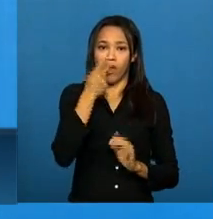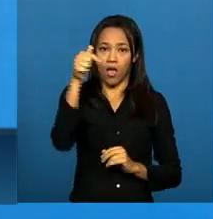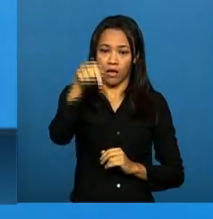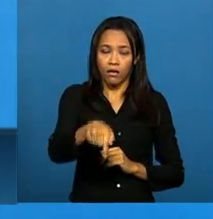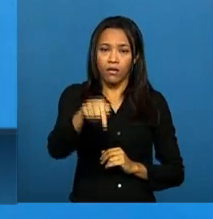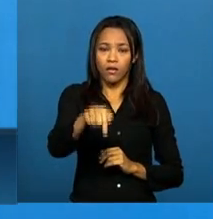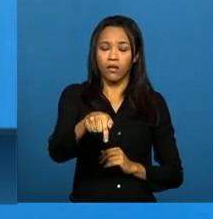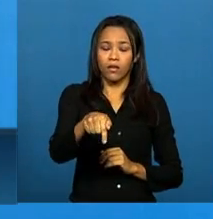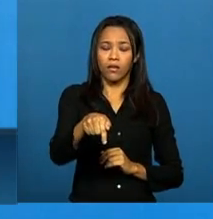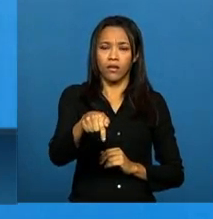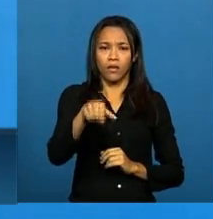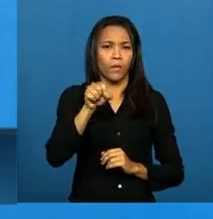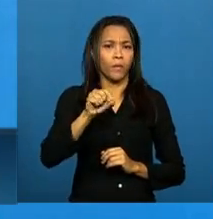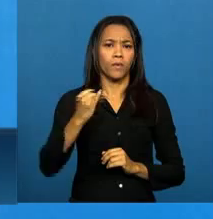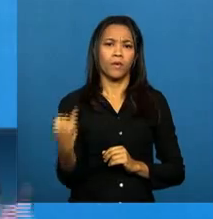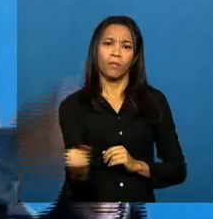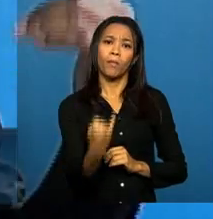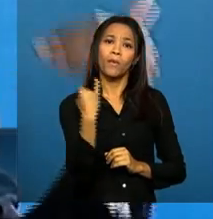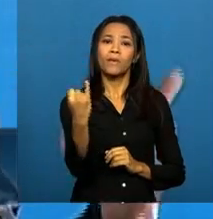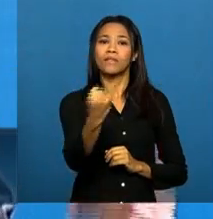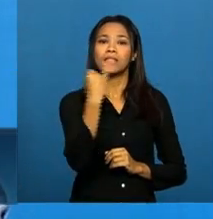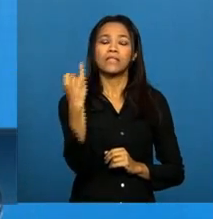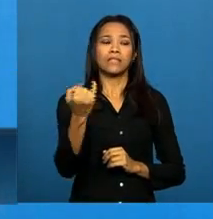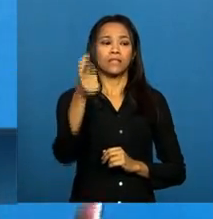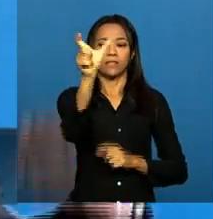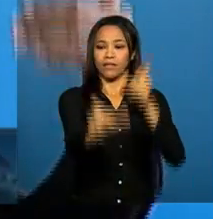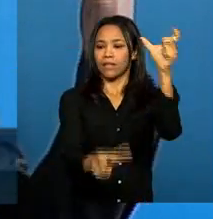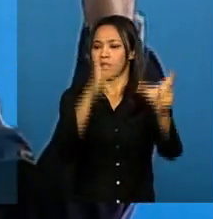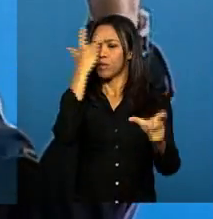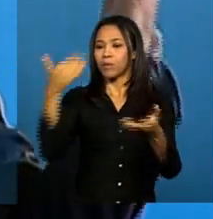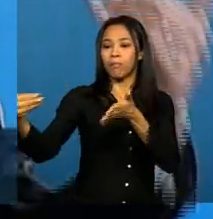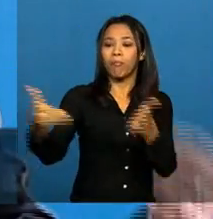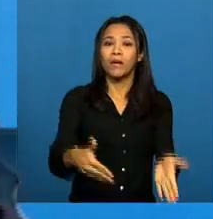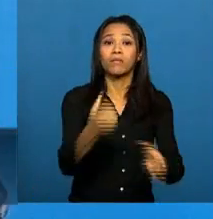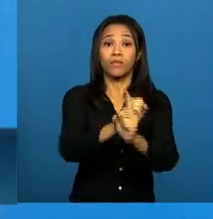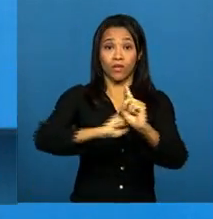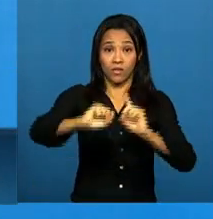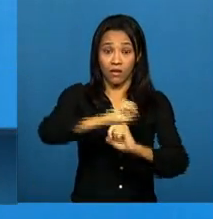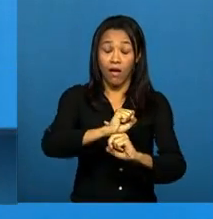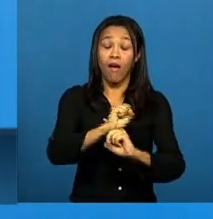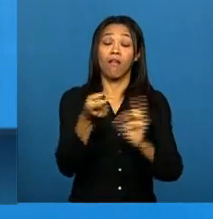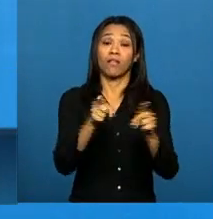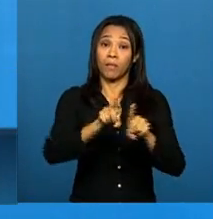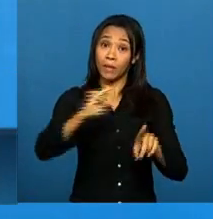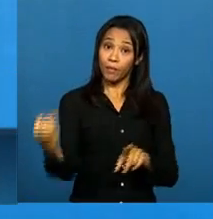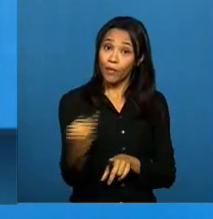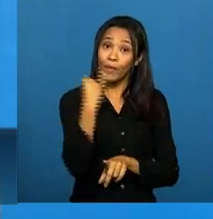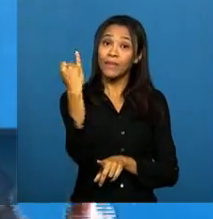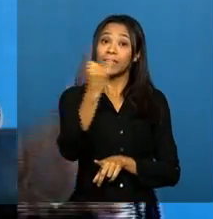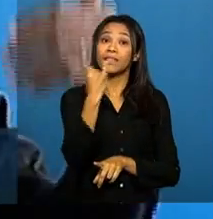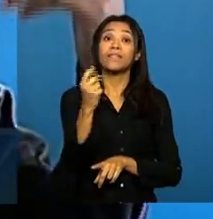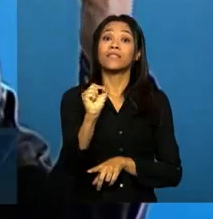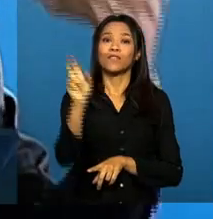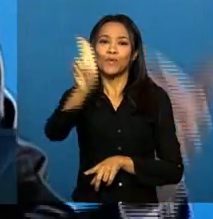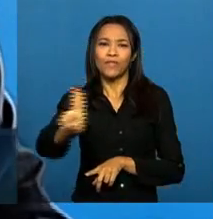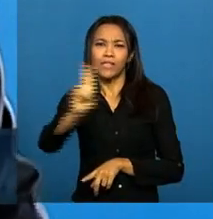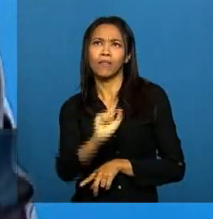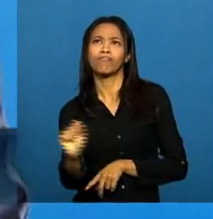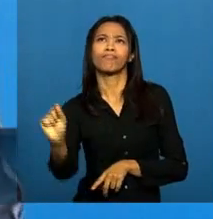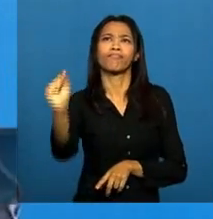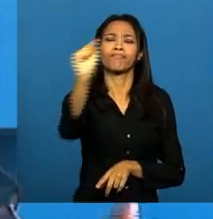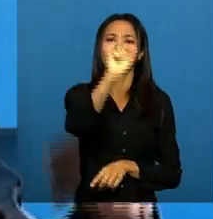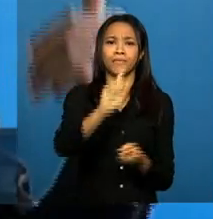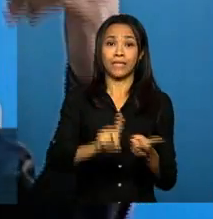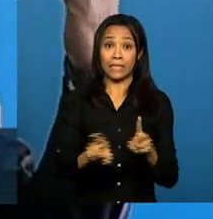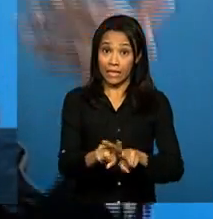aqui a importância da participação social, a importância do meio acadêmico, a importância